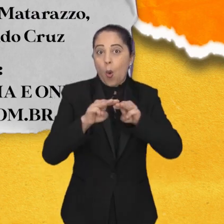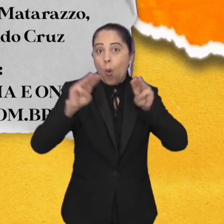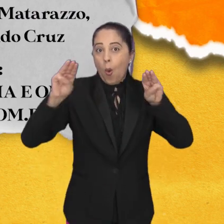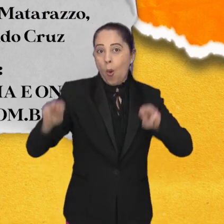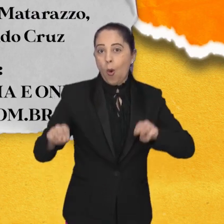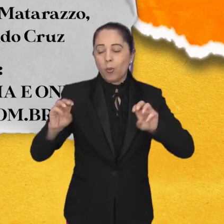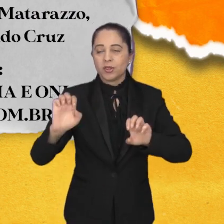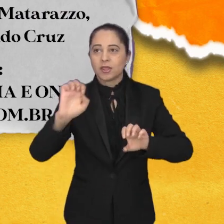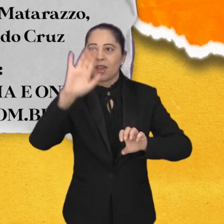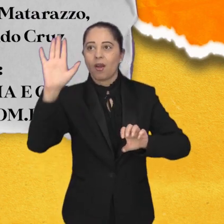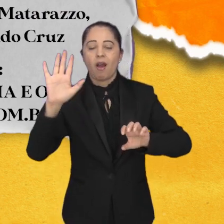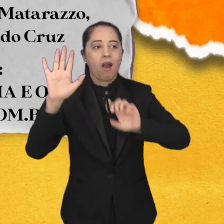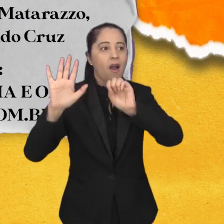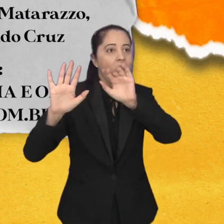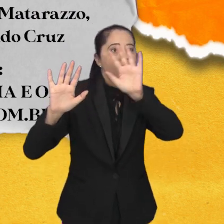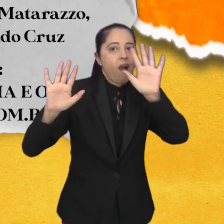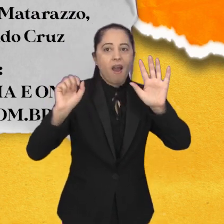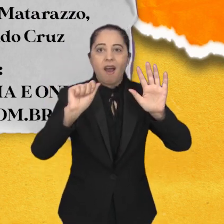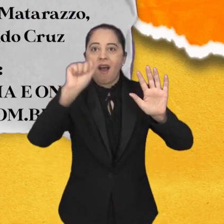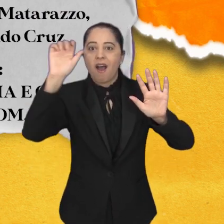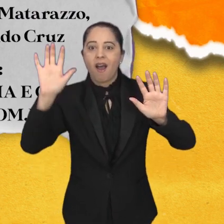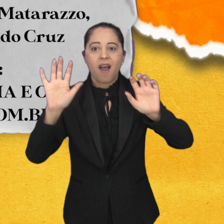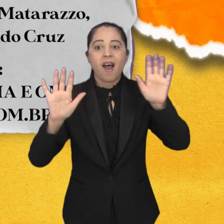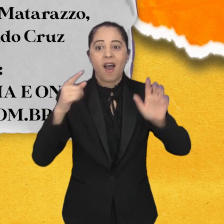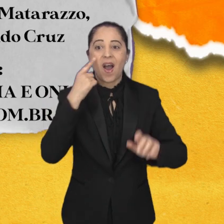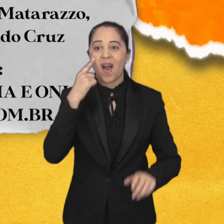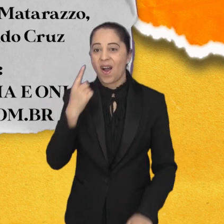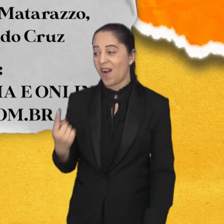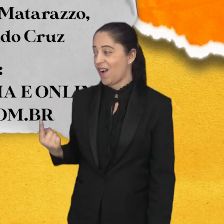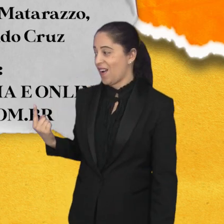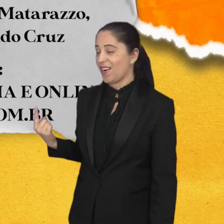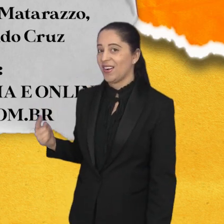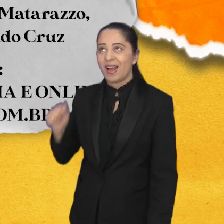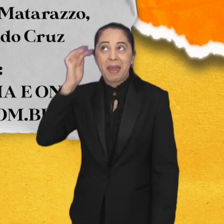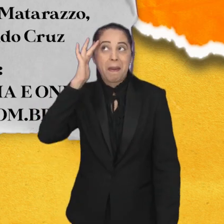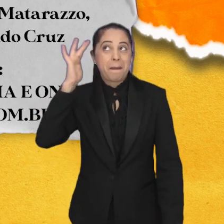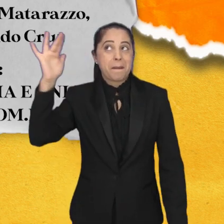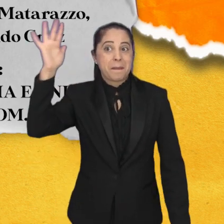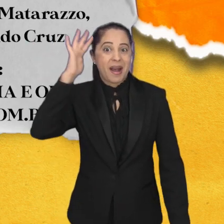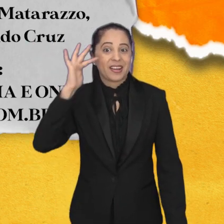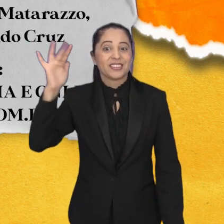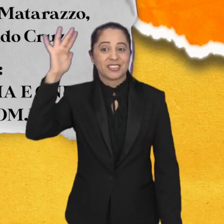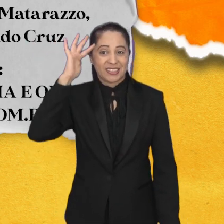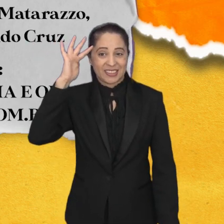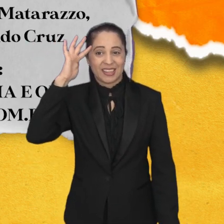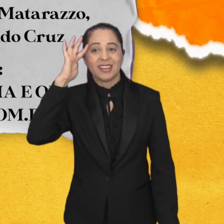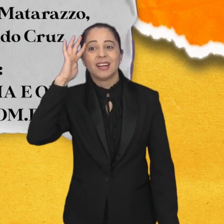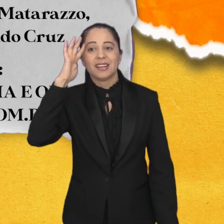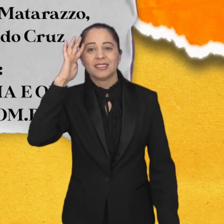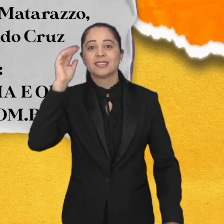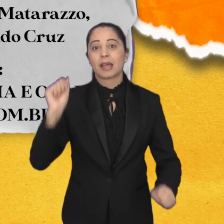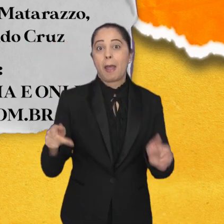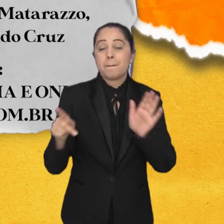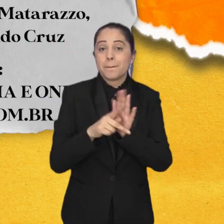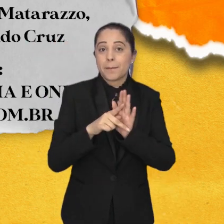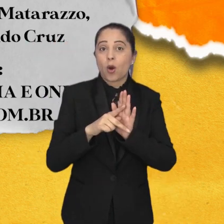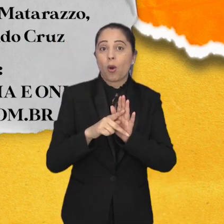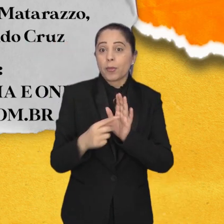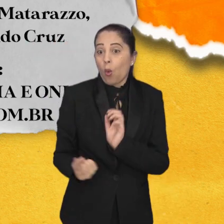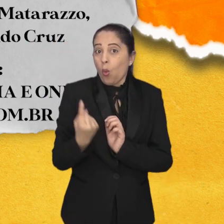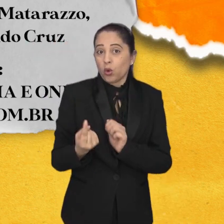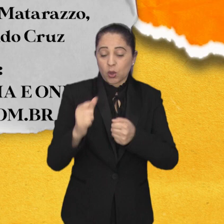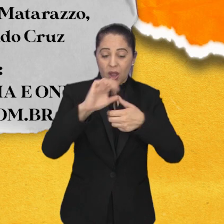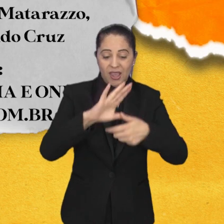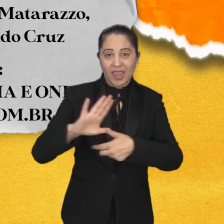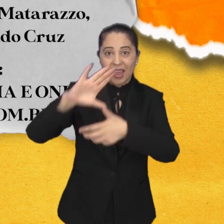do mundo pode ser visitado no Center Valley Shopping. Único do gênero na América Latina, o Museu das Ilusões é uma